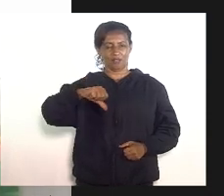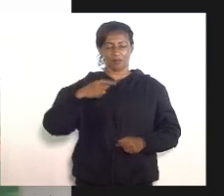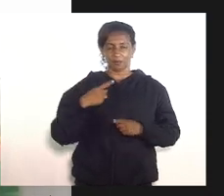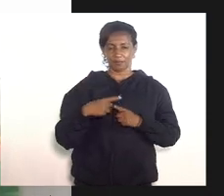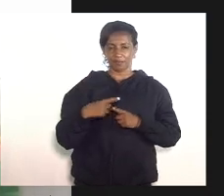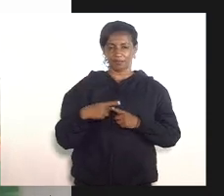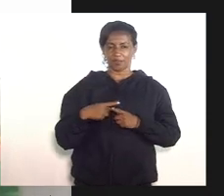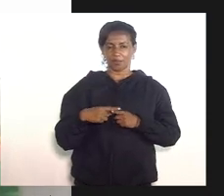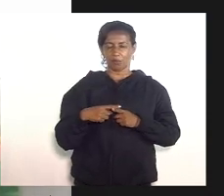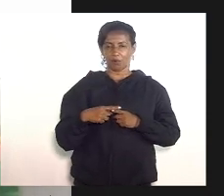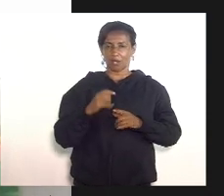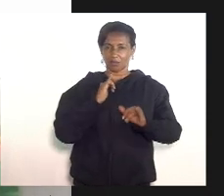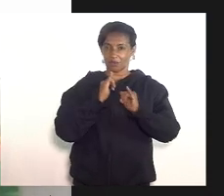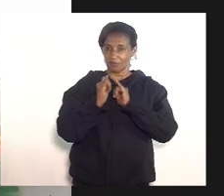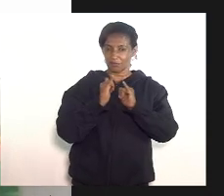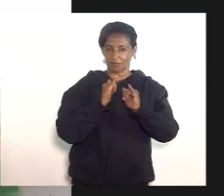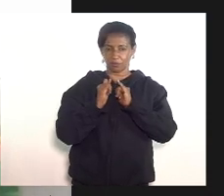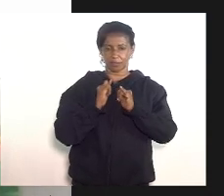os dados